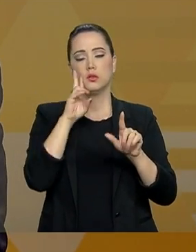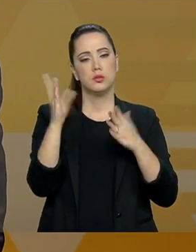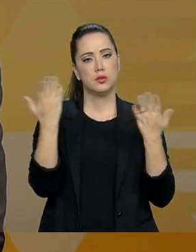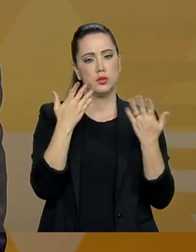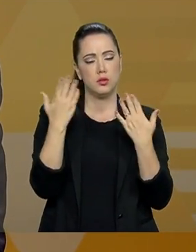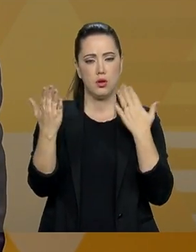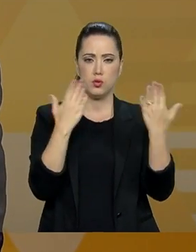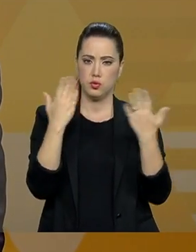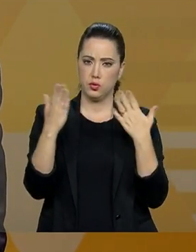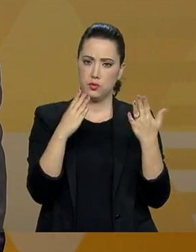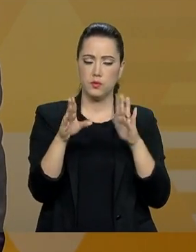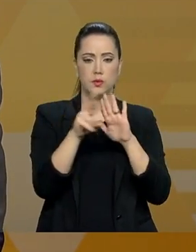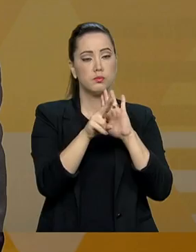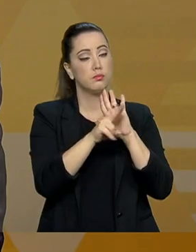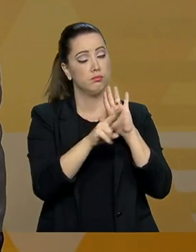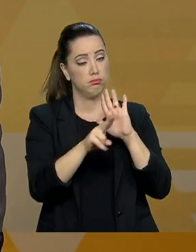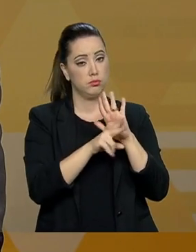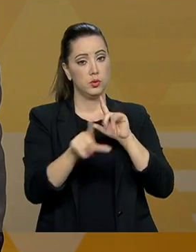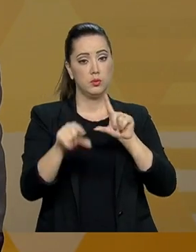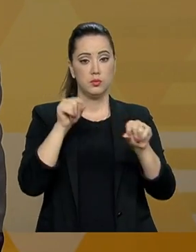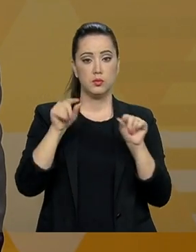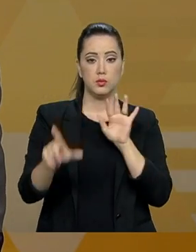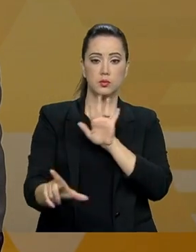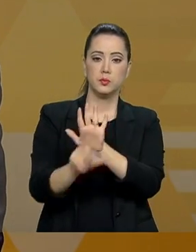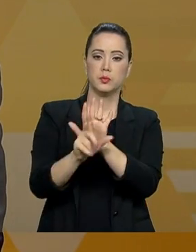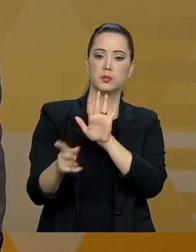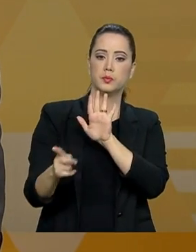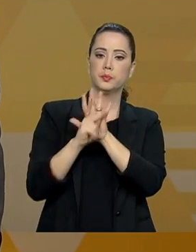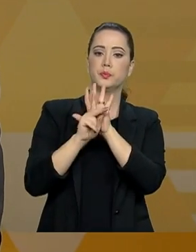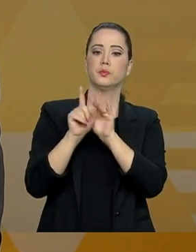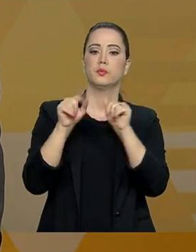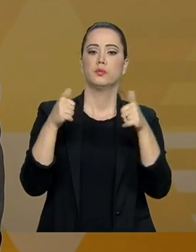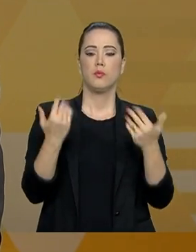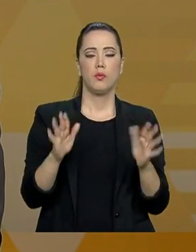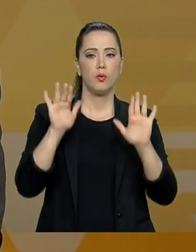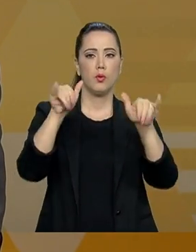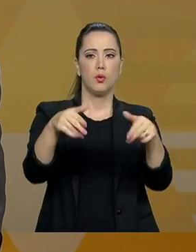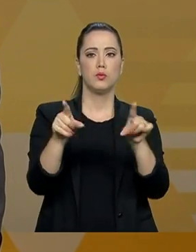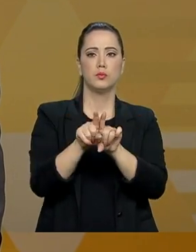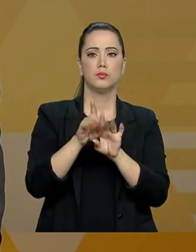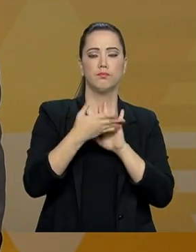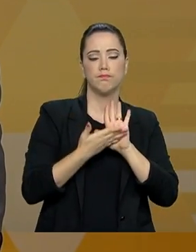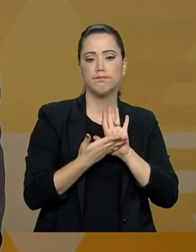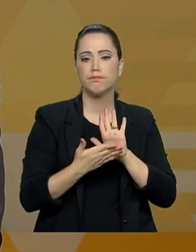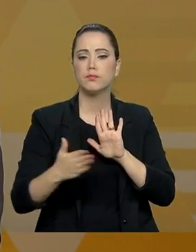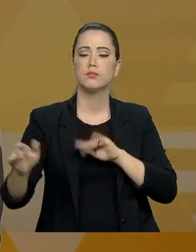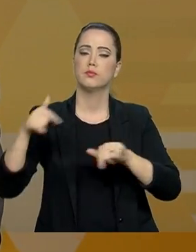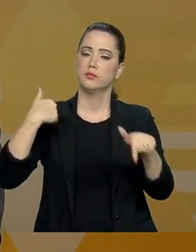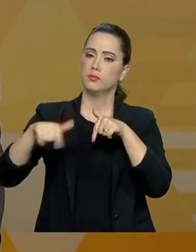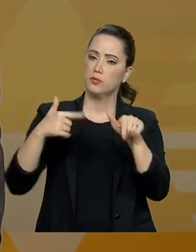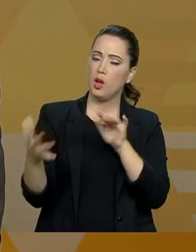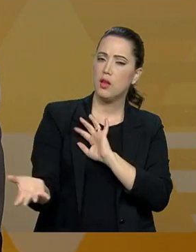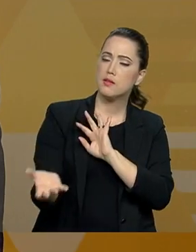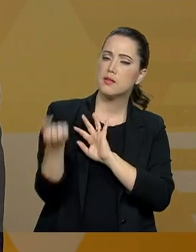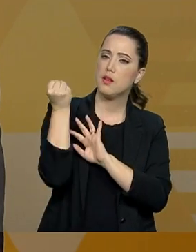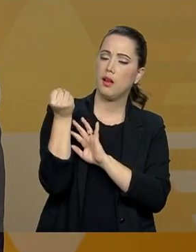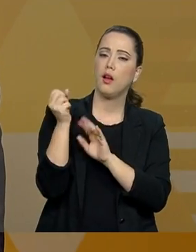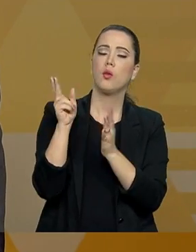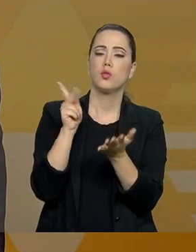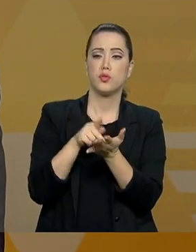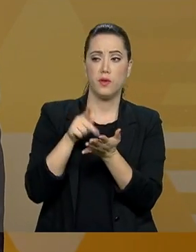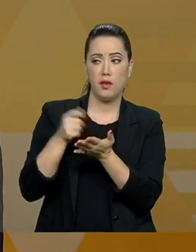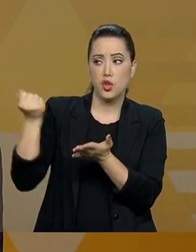por parâmetros e padrões que vão ser definidos numa lei complementar. E, ao final do seu período laboral, ele vai sacar o que ele efetivamente